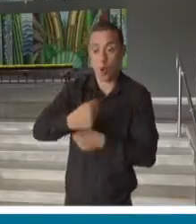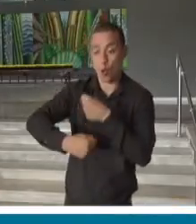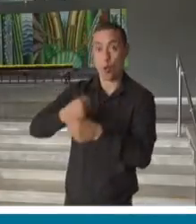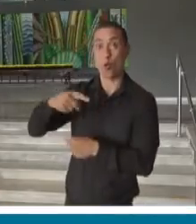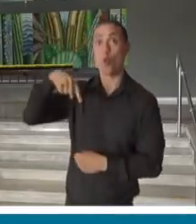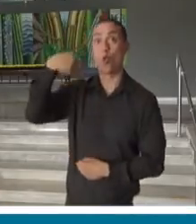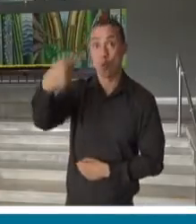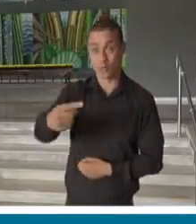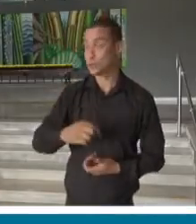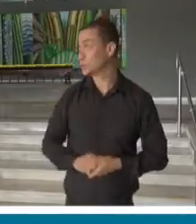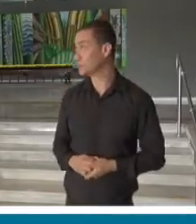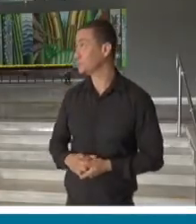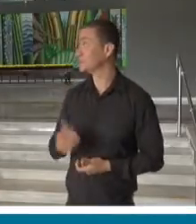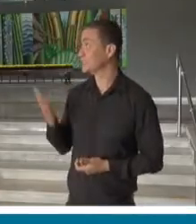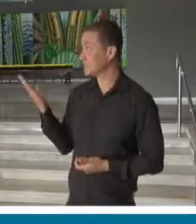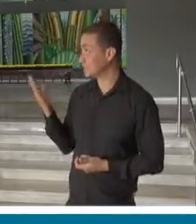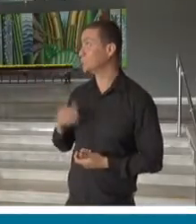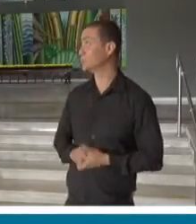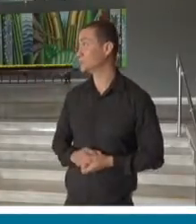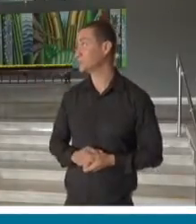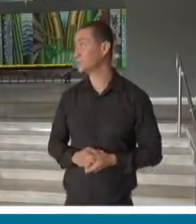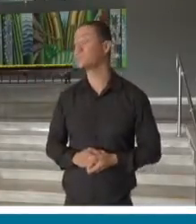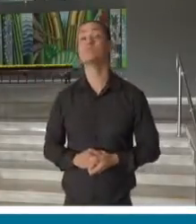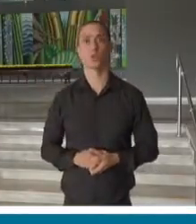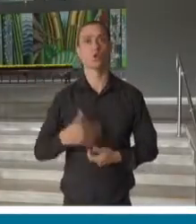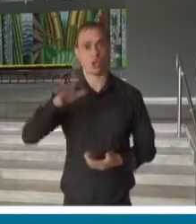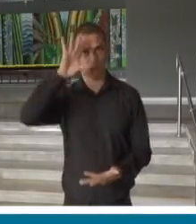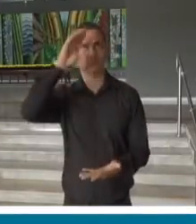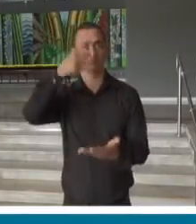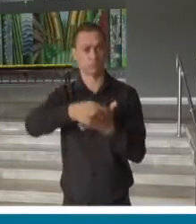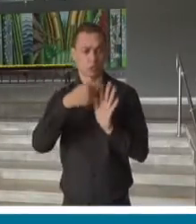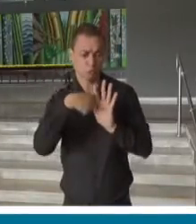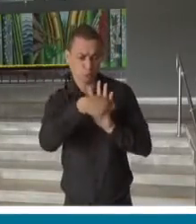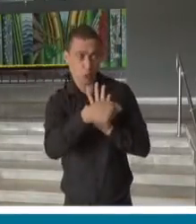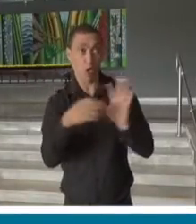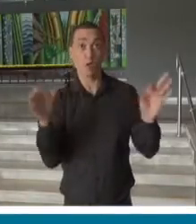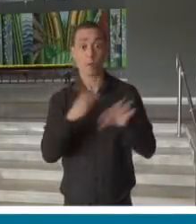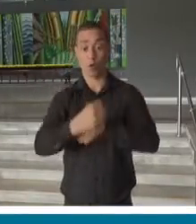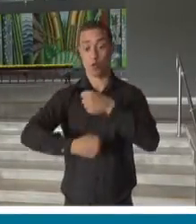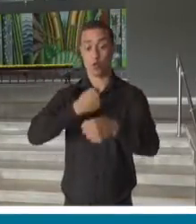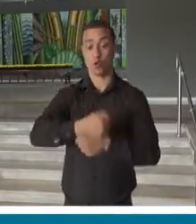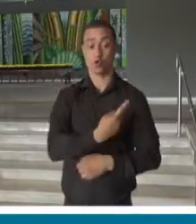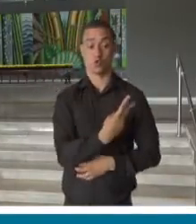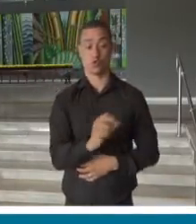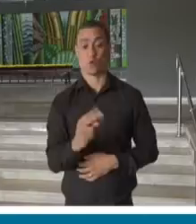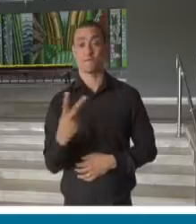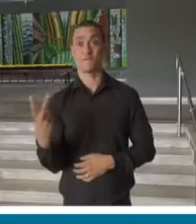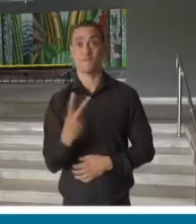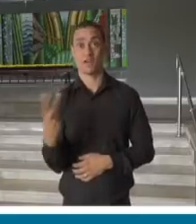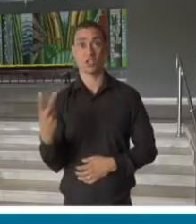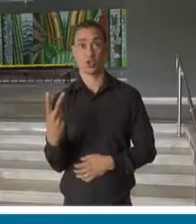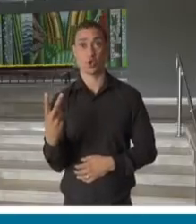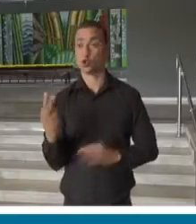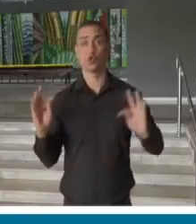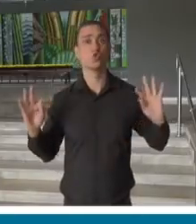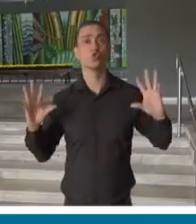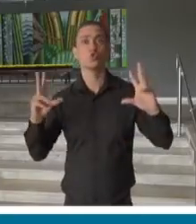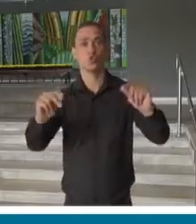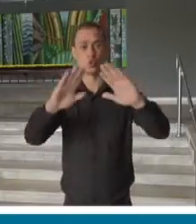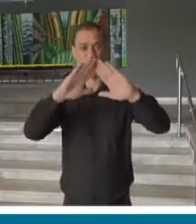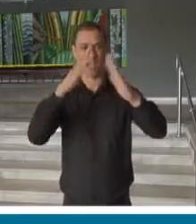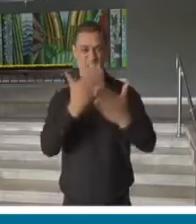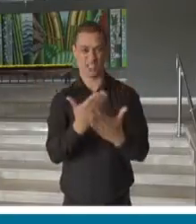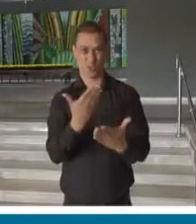passar? E aí nós definimos o calendário letivo de 2022 para toda a rede estadual de